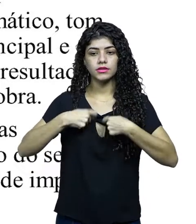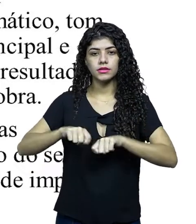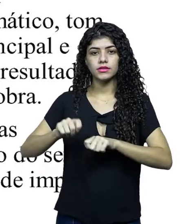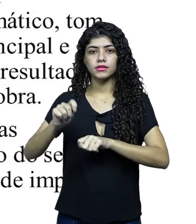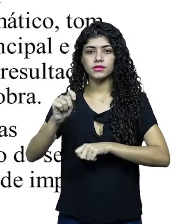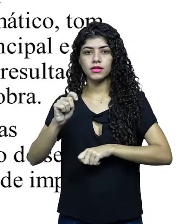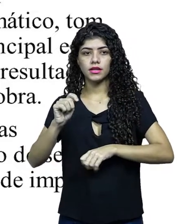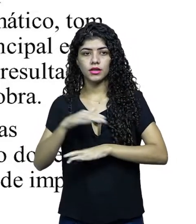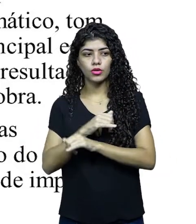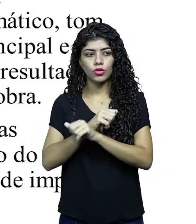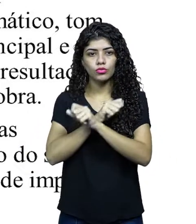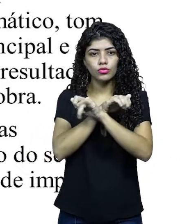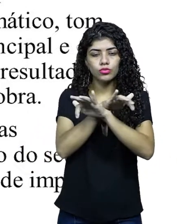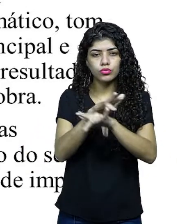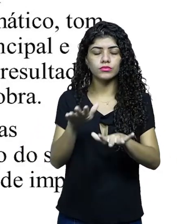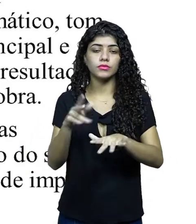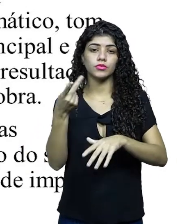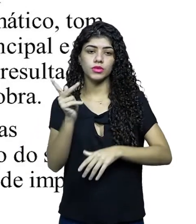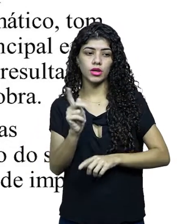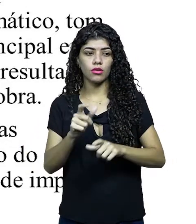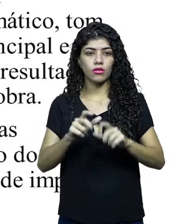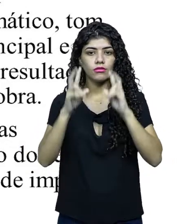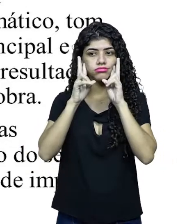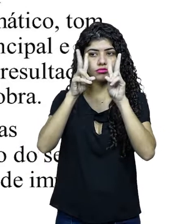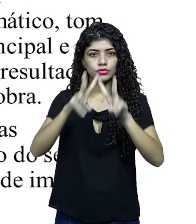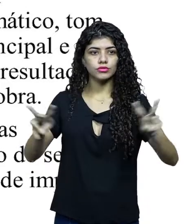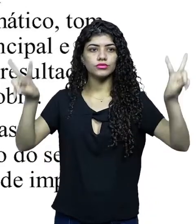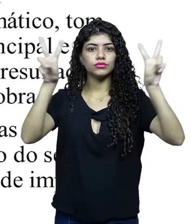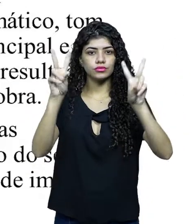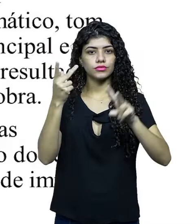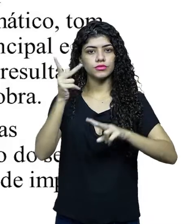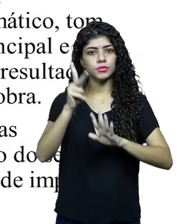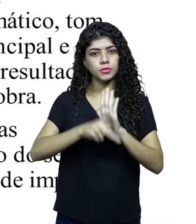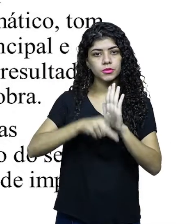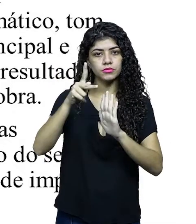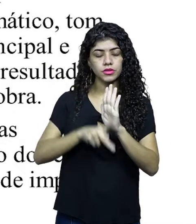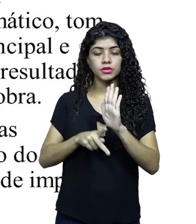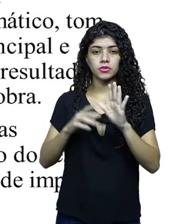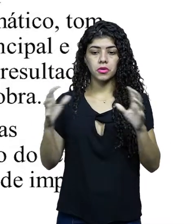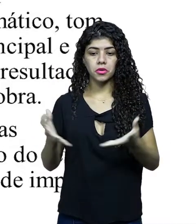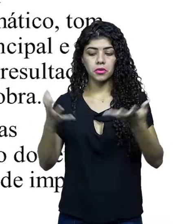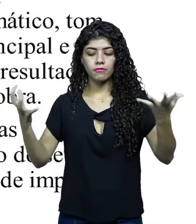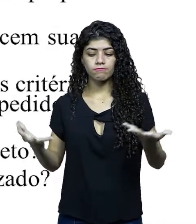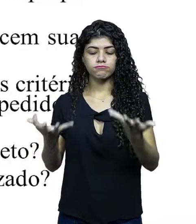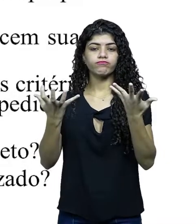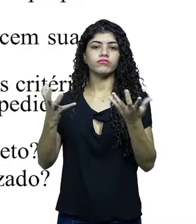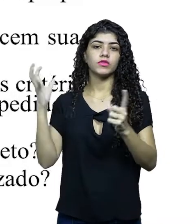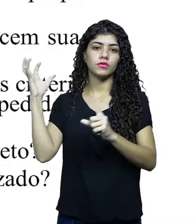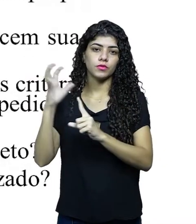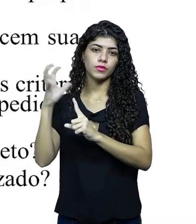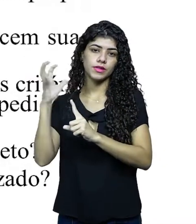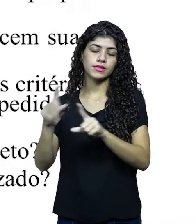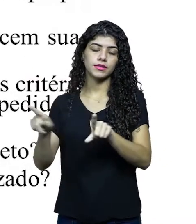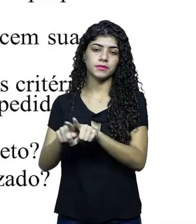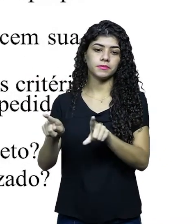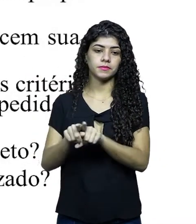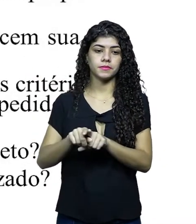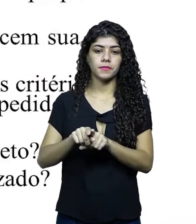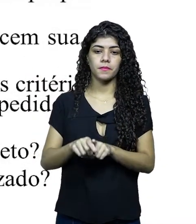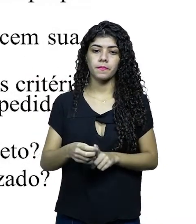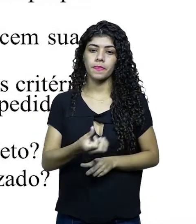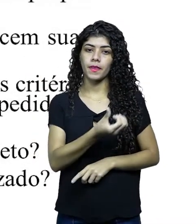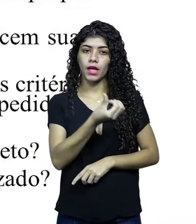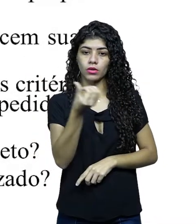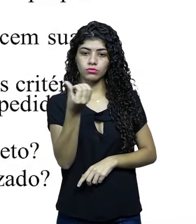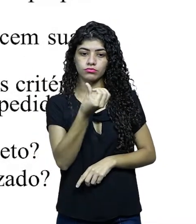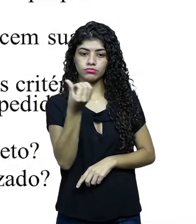quanto à dimensão do seu projeto, diferenciais, potenciais de impacto e etc. A justificativa.